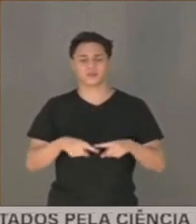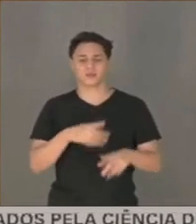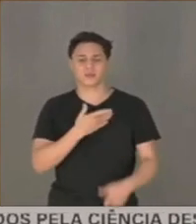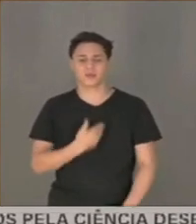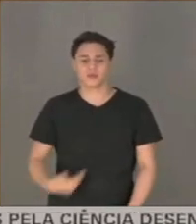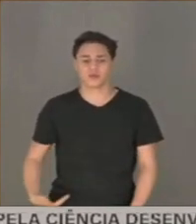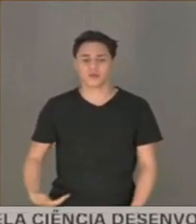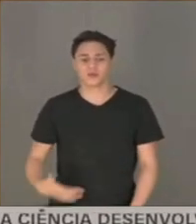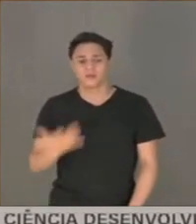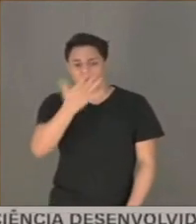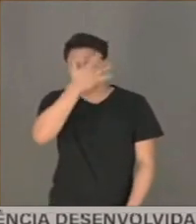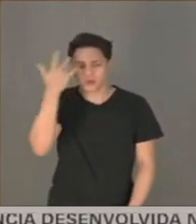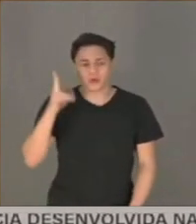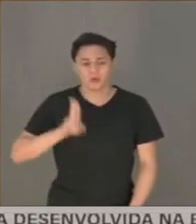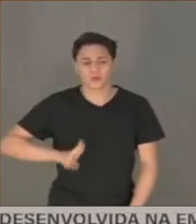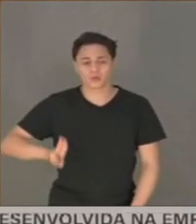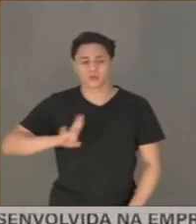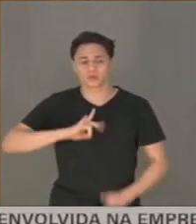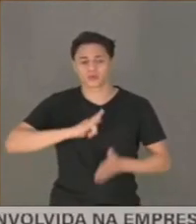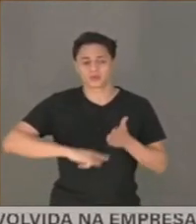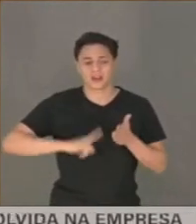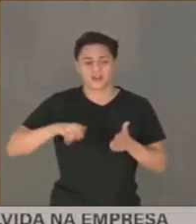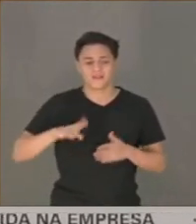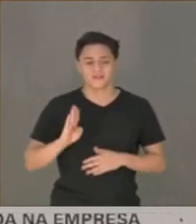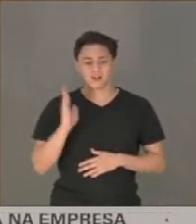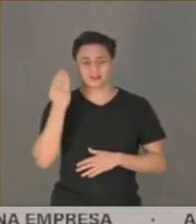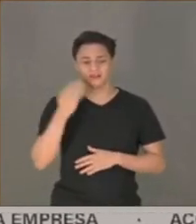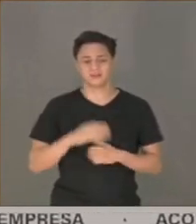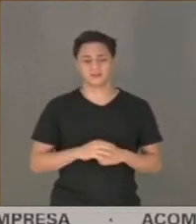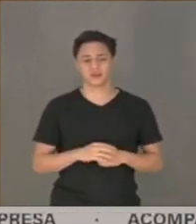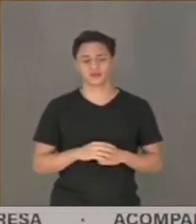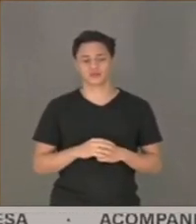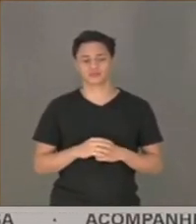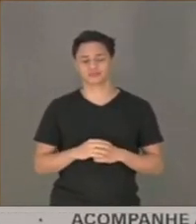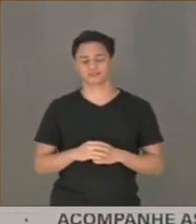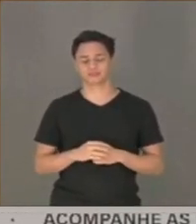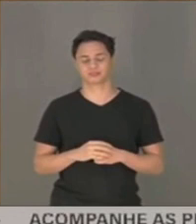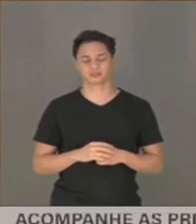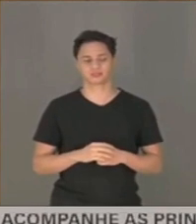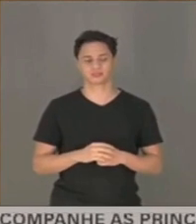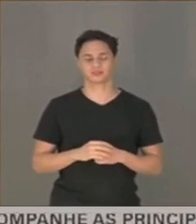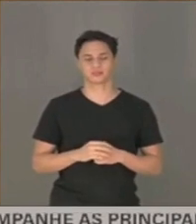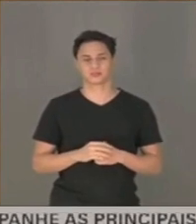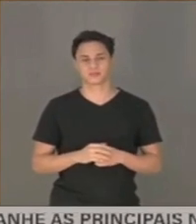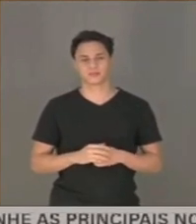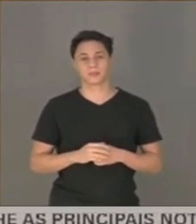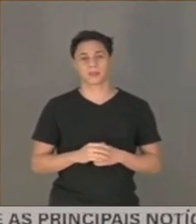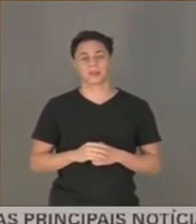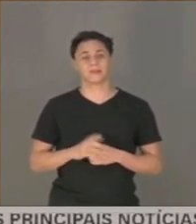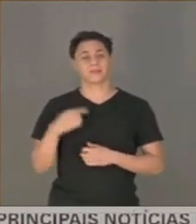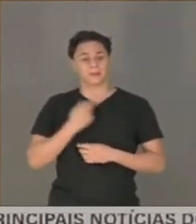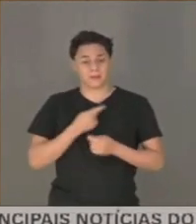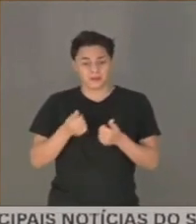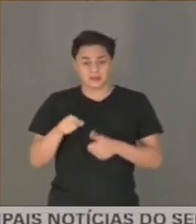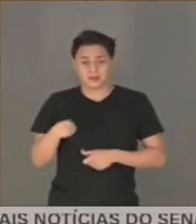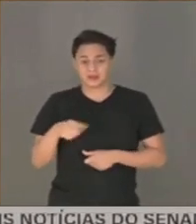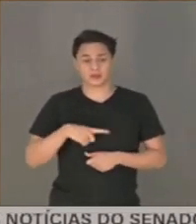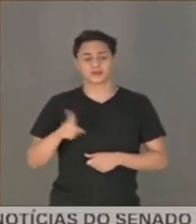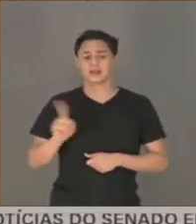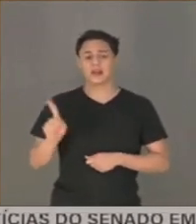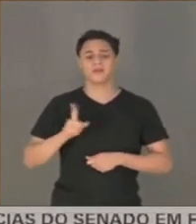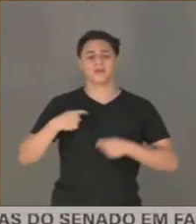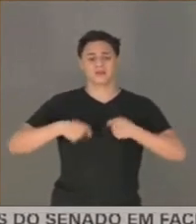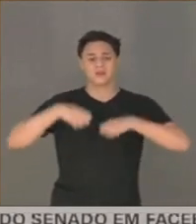E quem usou o documento é o uso de documento falso. Nós não podemos permitir isso. É preciso explicar isso ao Brasil.